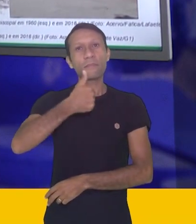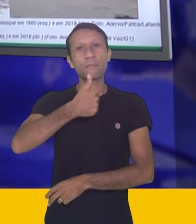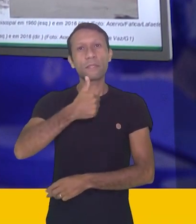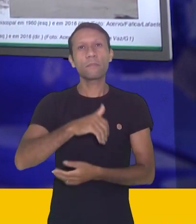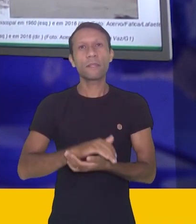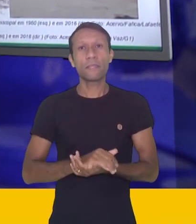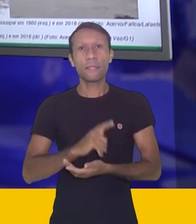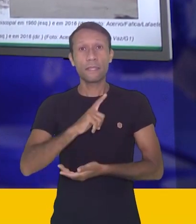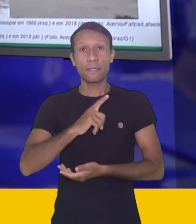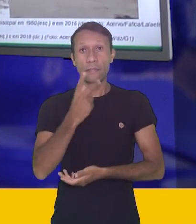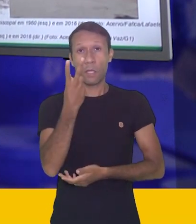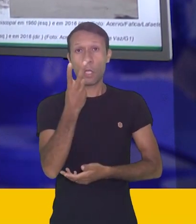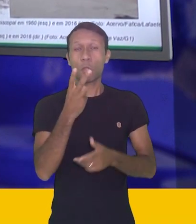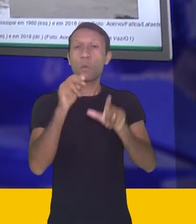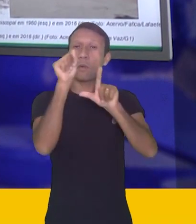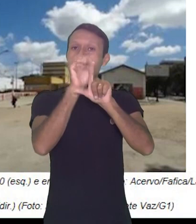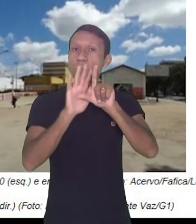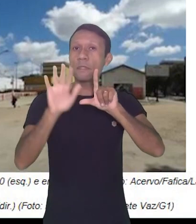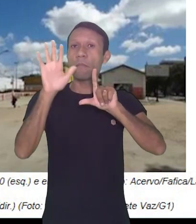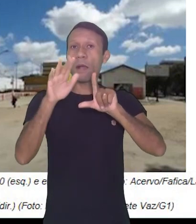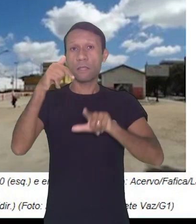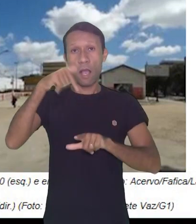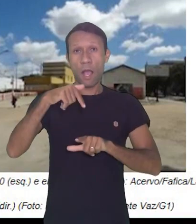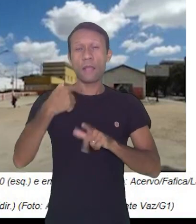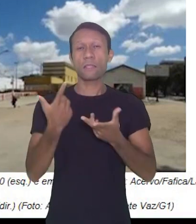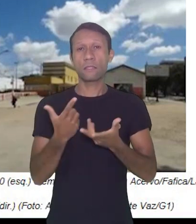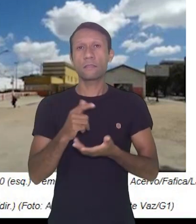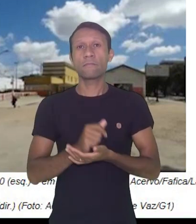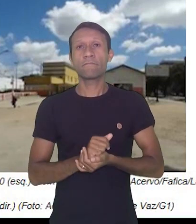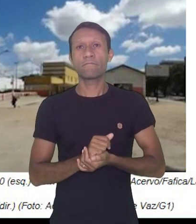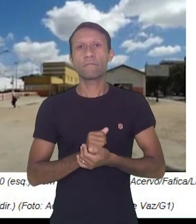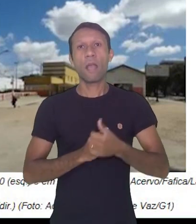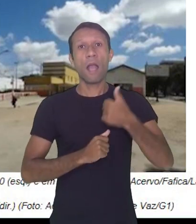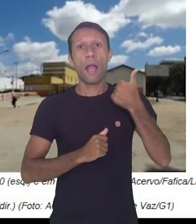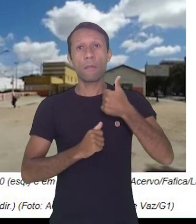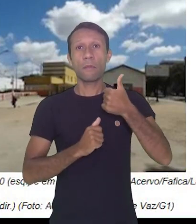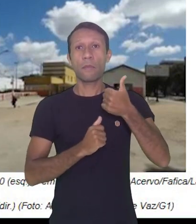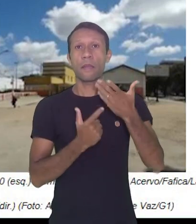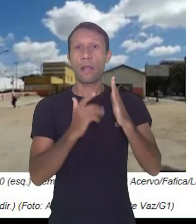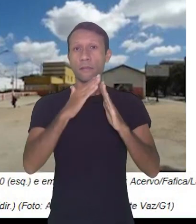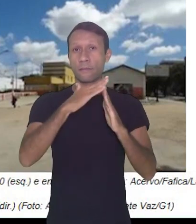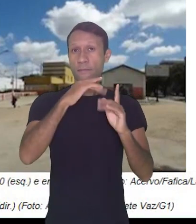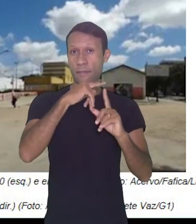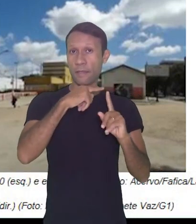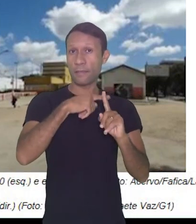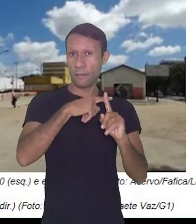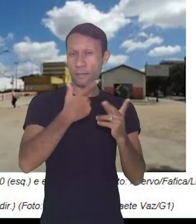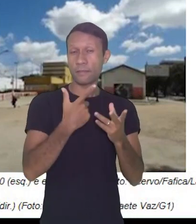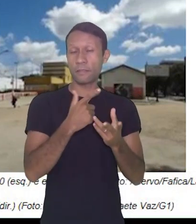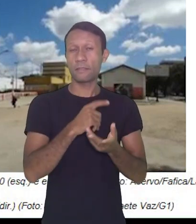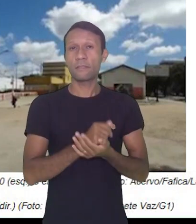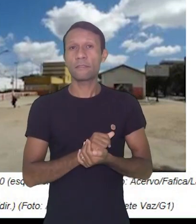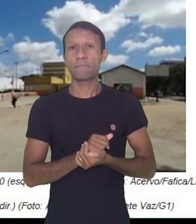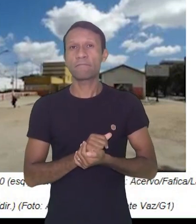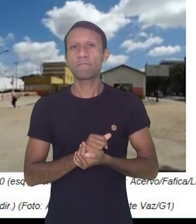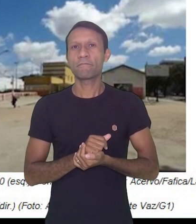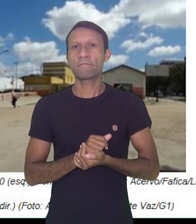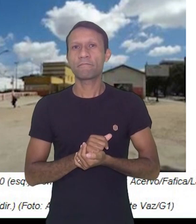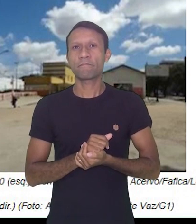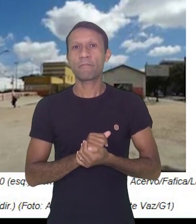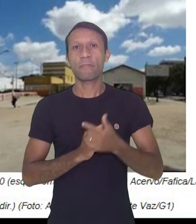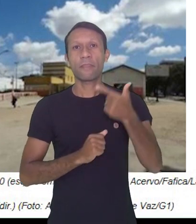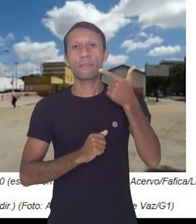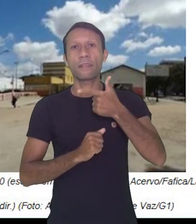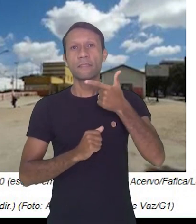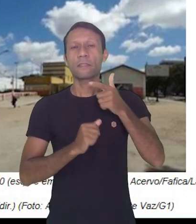vez, duas imagens aqui do nosso município. A primeira imagem da catedral, ali no centro, Avenida Rio Branco. E